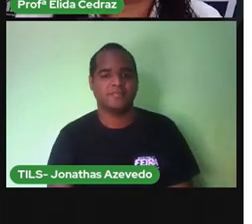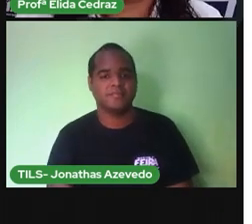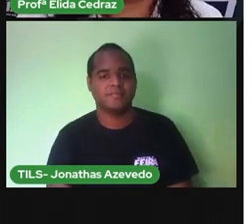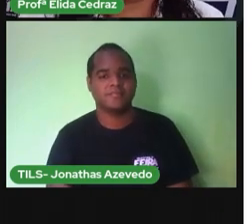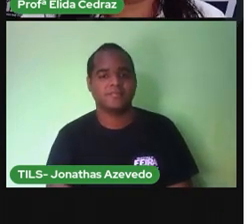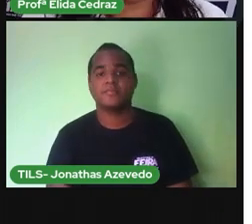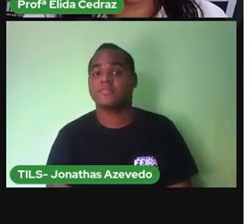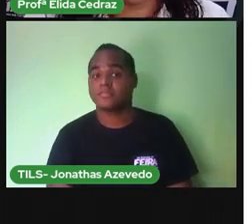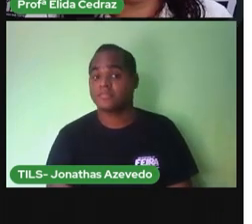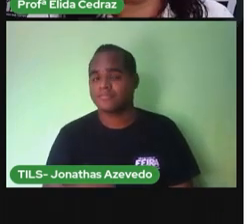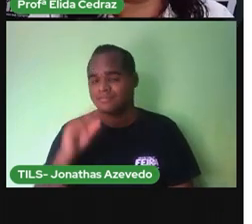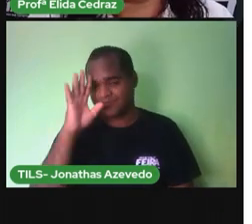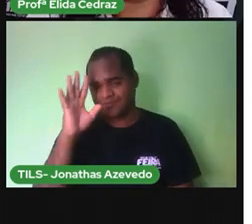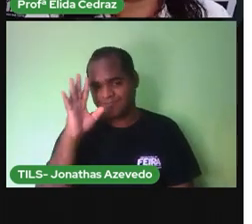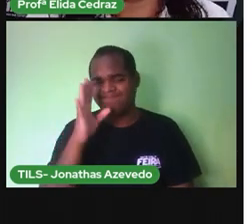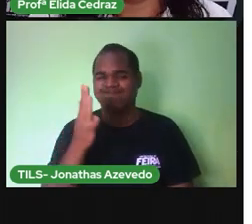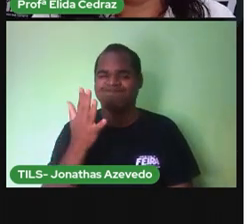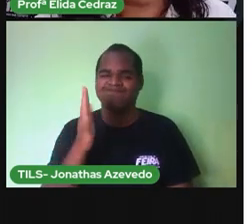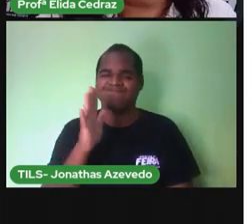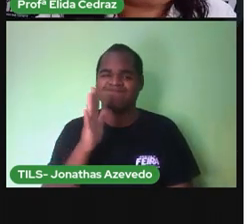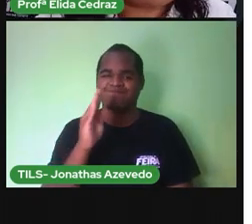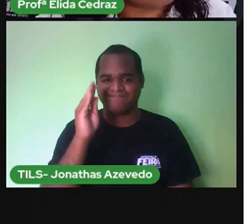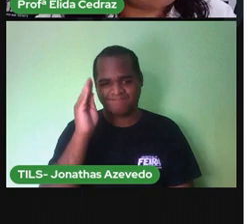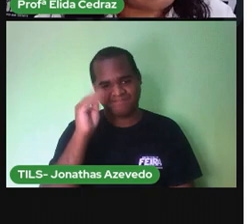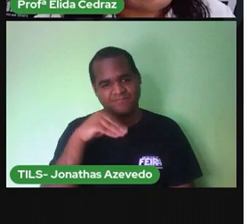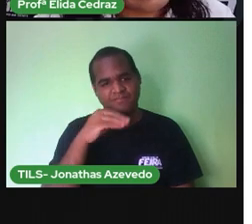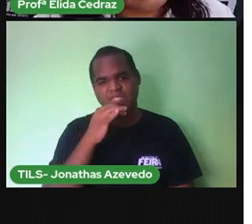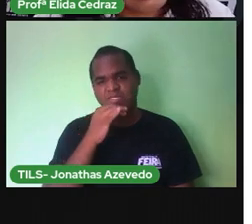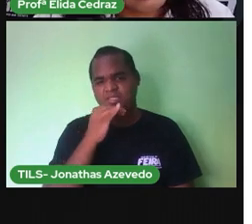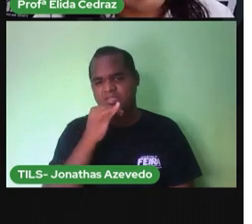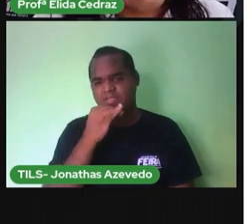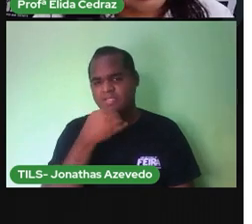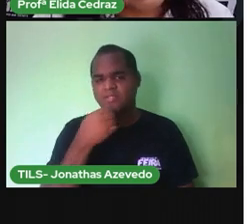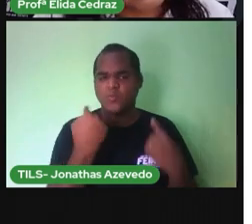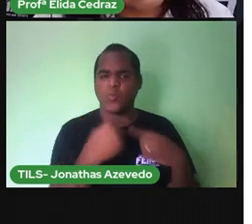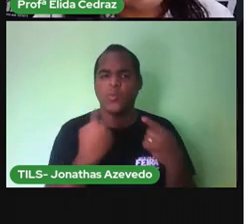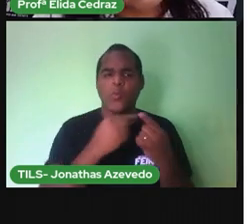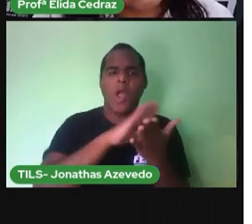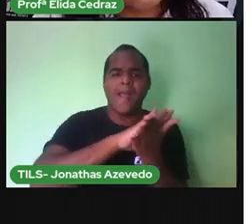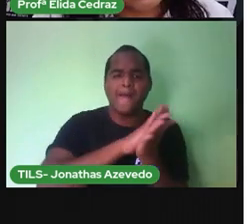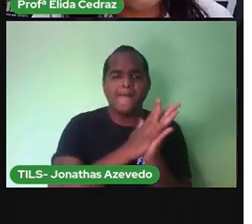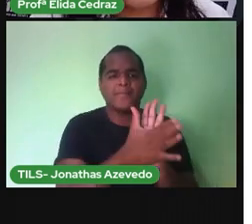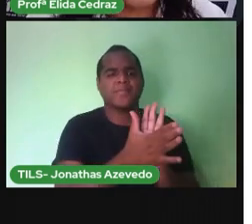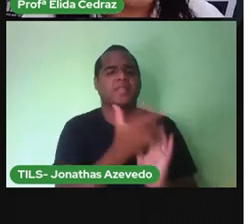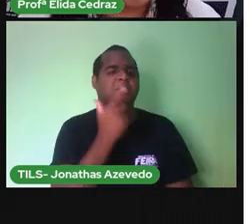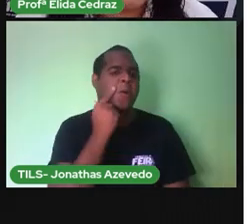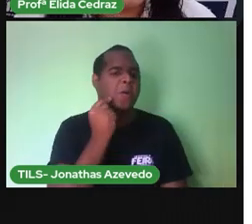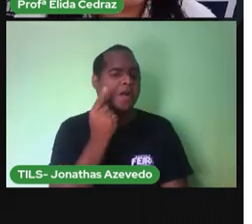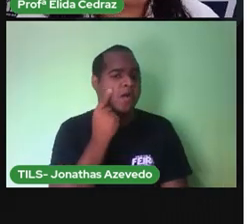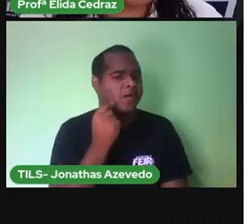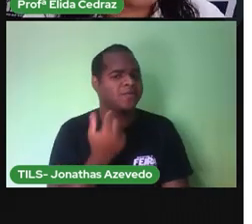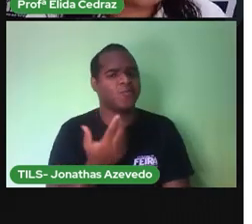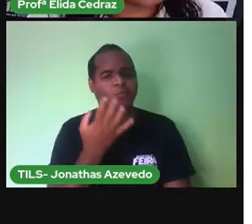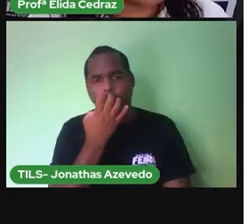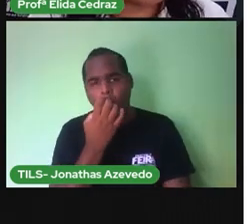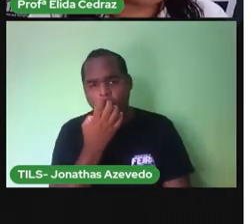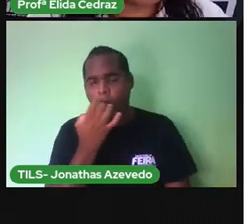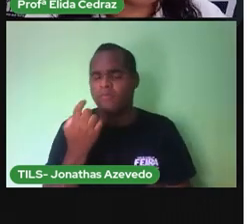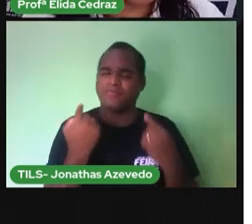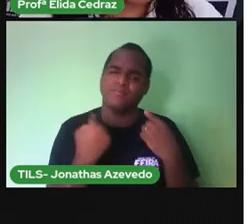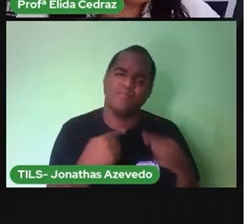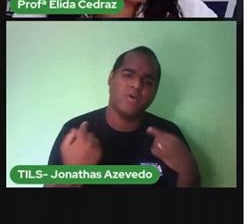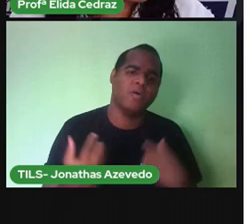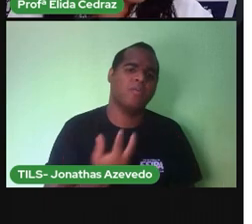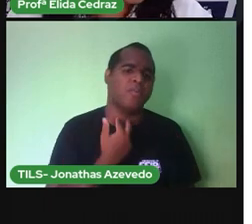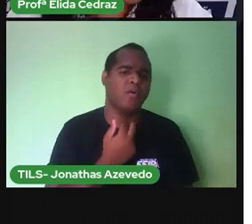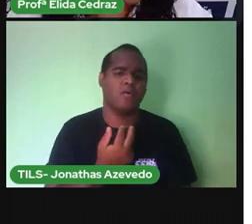eu fico muito triste Assim Quando eu vejo as pessoas Maltratando os animais Os animais domésticos